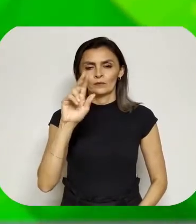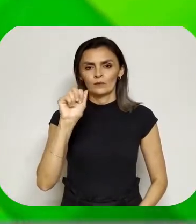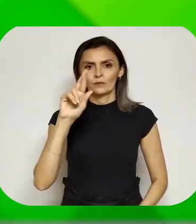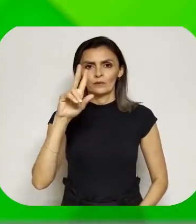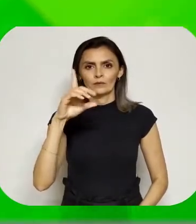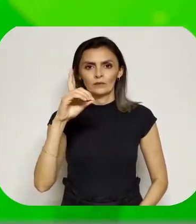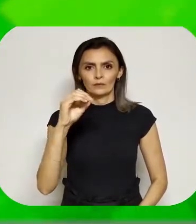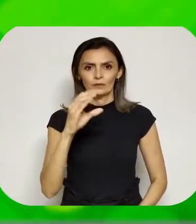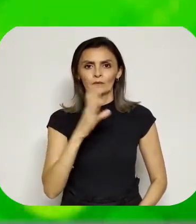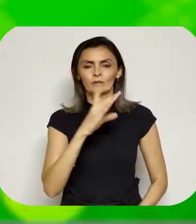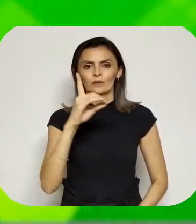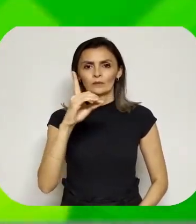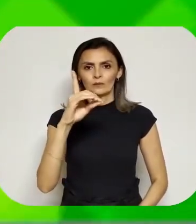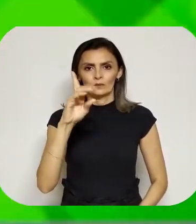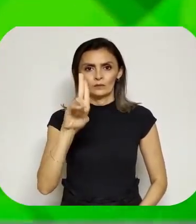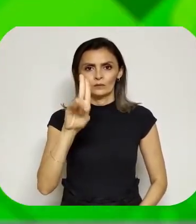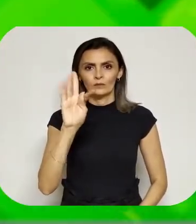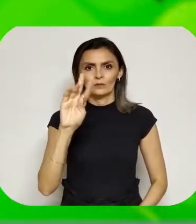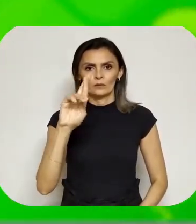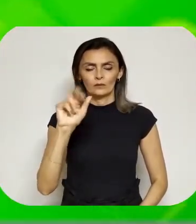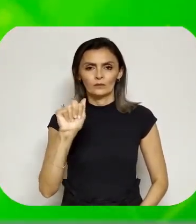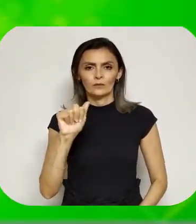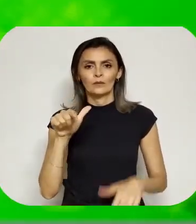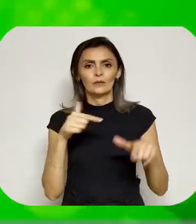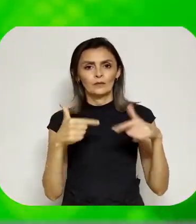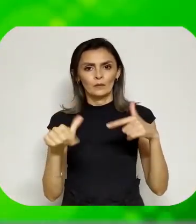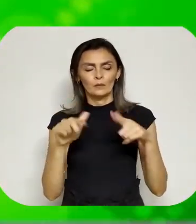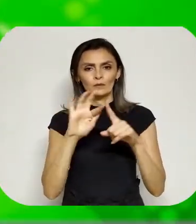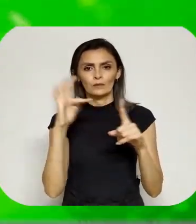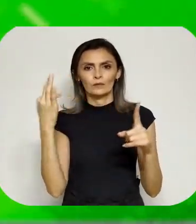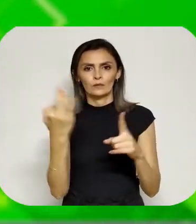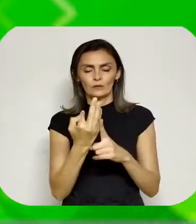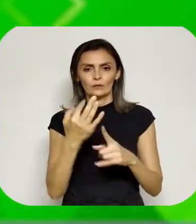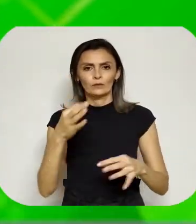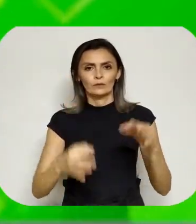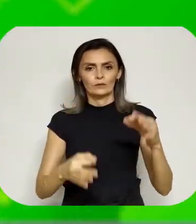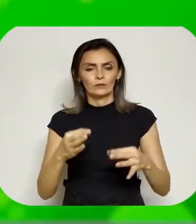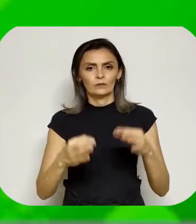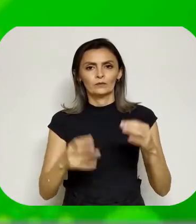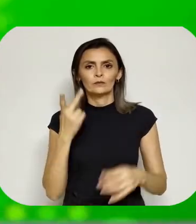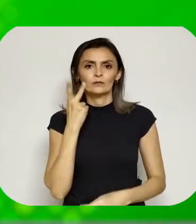Paulo Eduardo Dutra, colaborador da Justiça do Ceará.